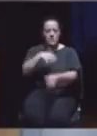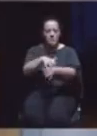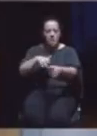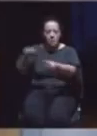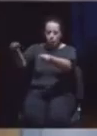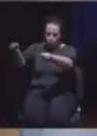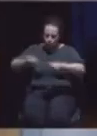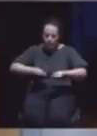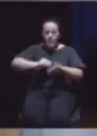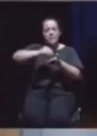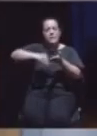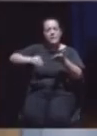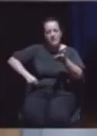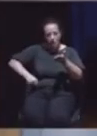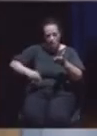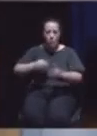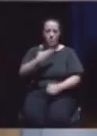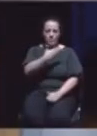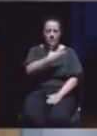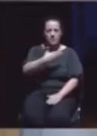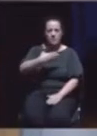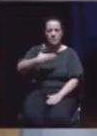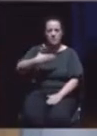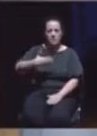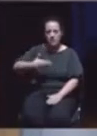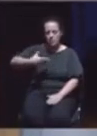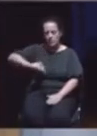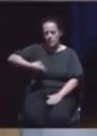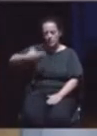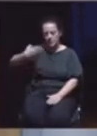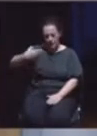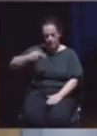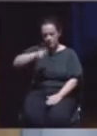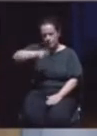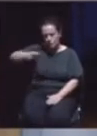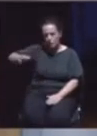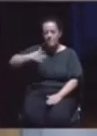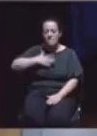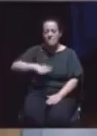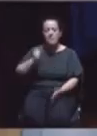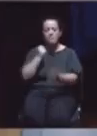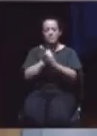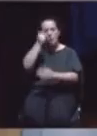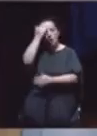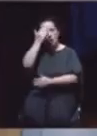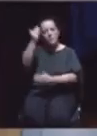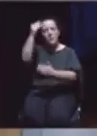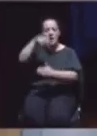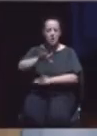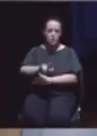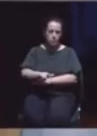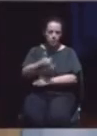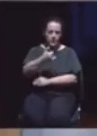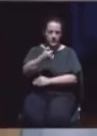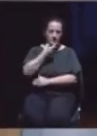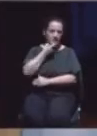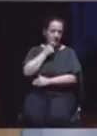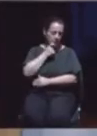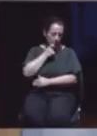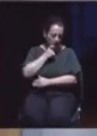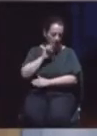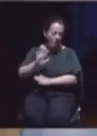recebeu uma petição subscrita por 1.197 cidadãos a propósito de uma homenagem em Lisboa ao 25 de Abril, que se encontra